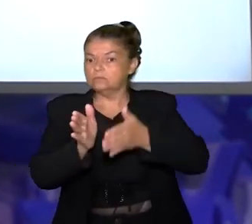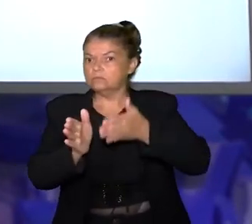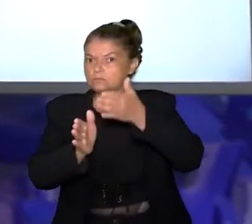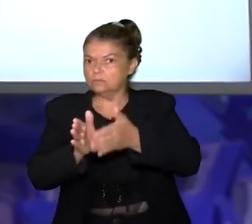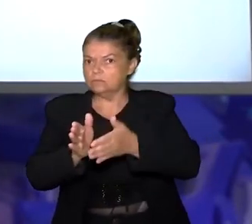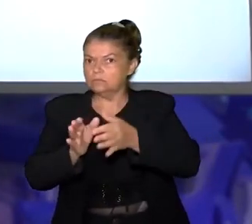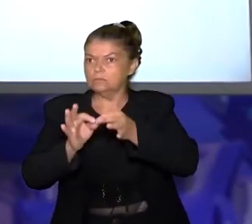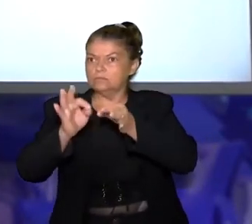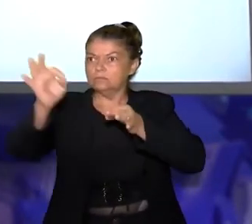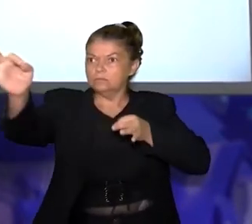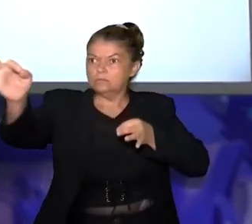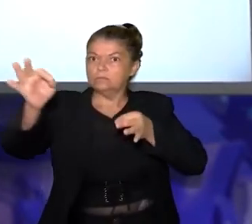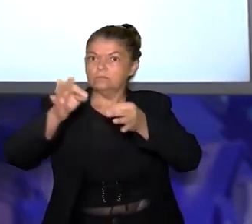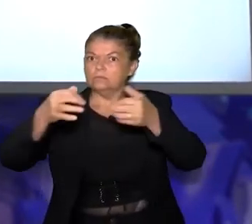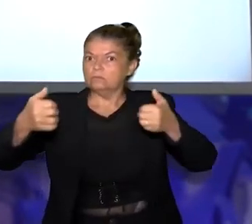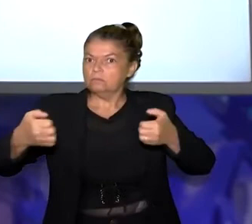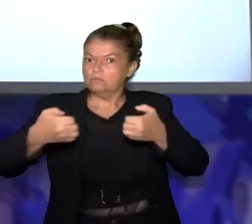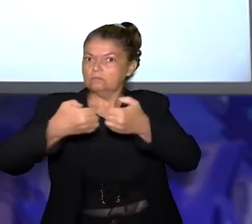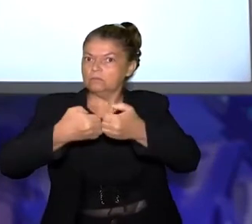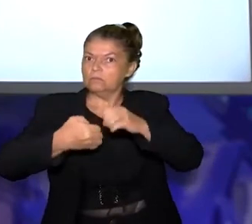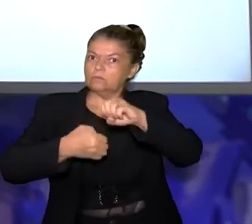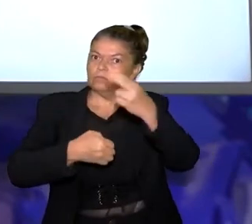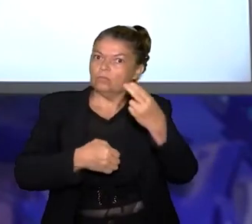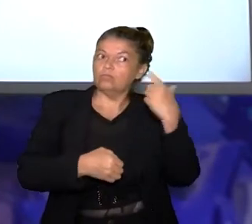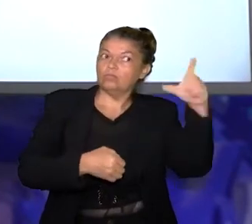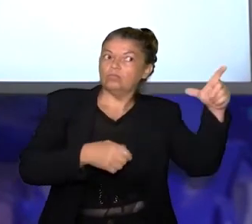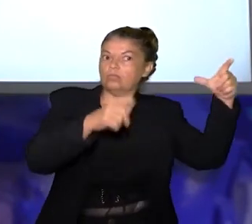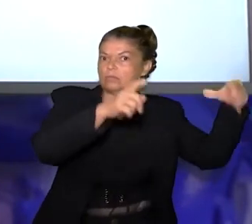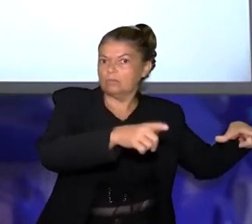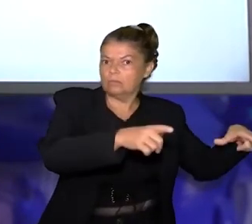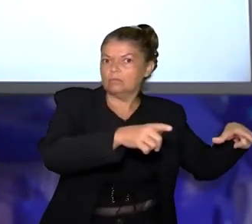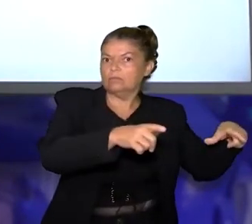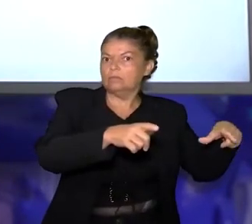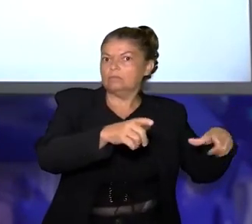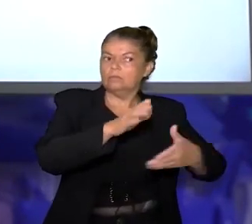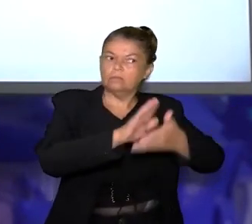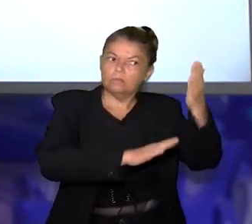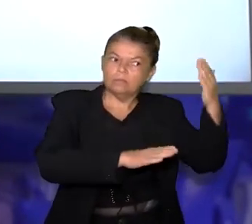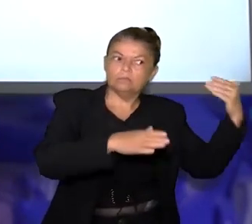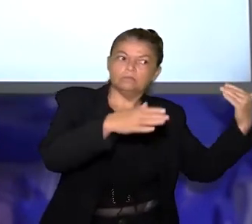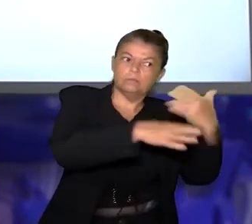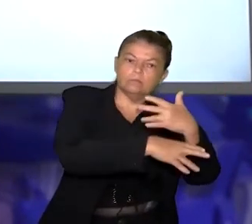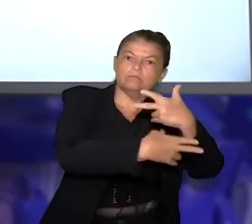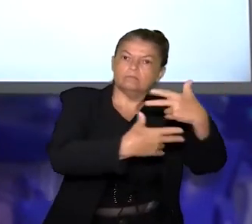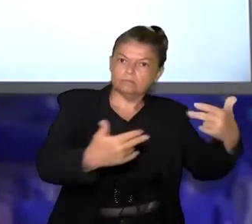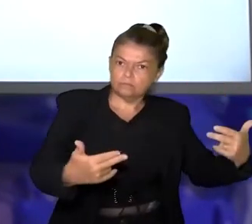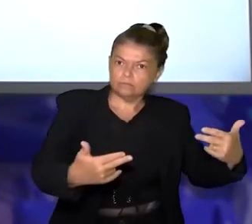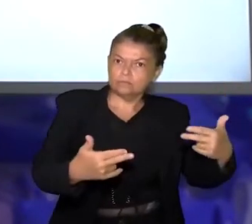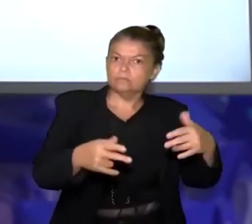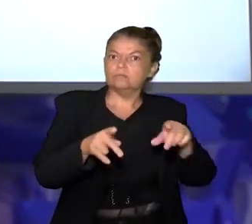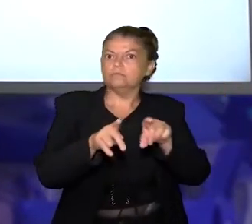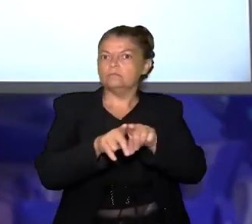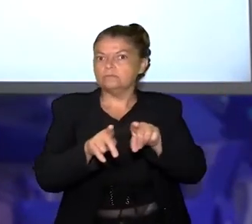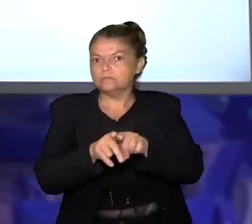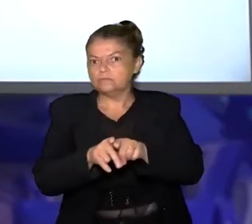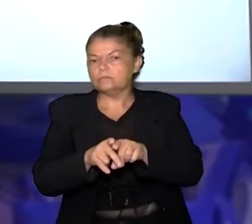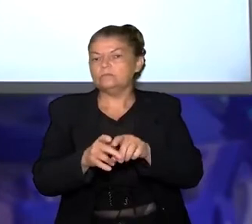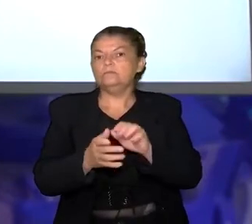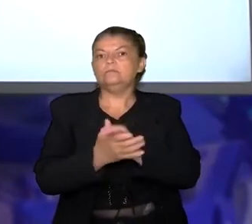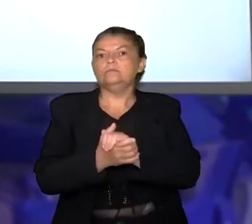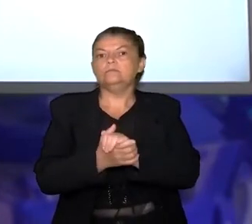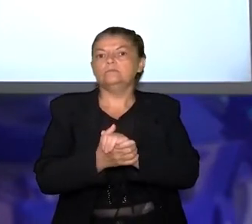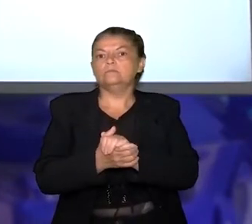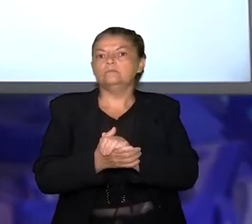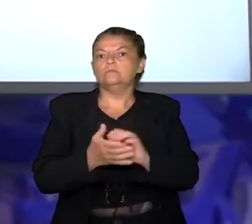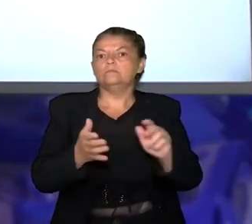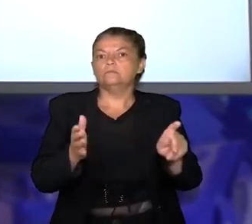outro, de um lugar para o outro, e a fonte onde nós achamos um determinado estudo realizado por uma